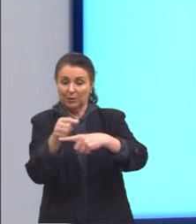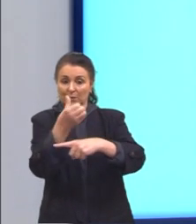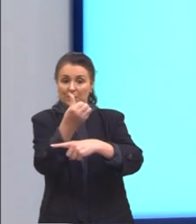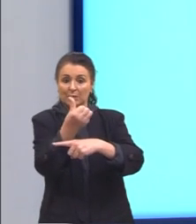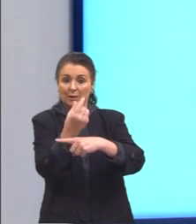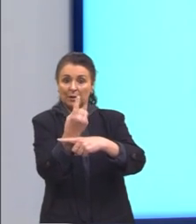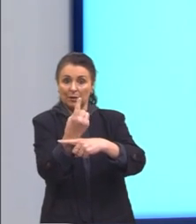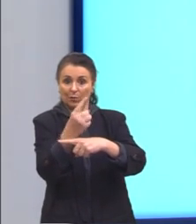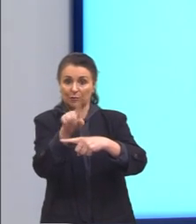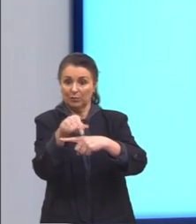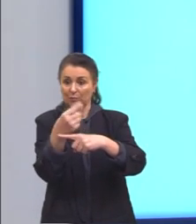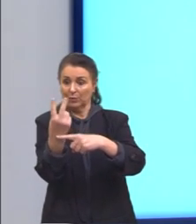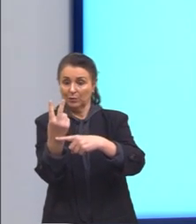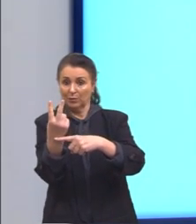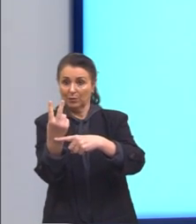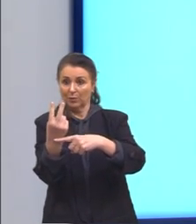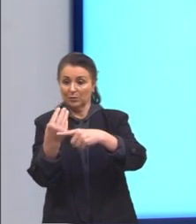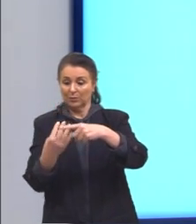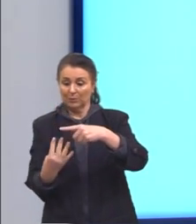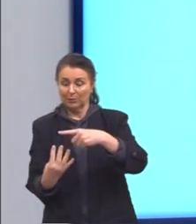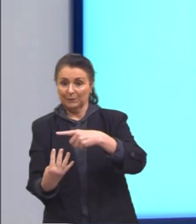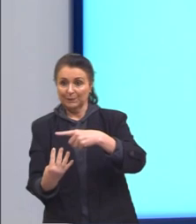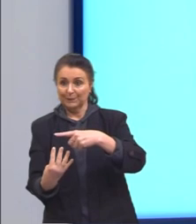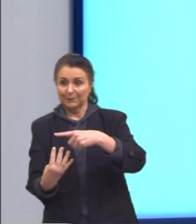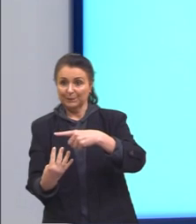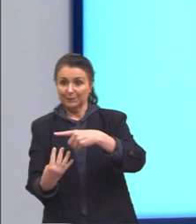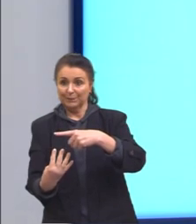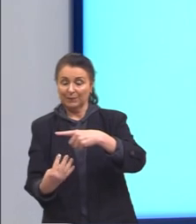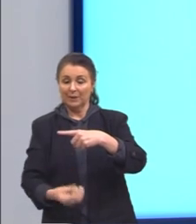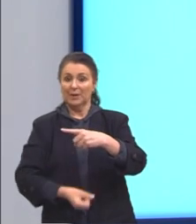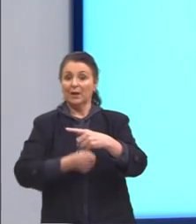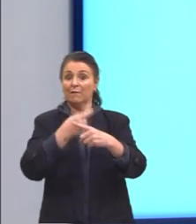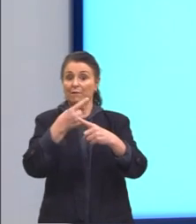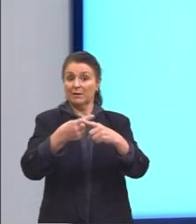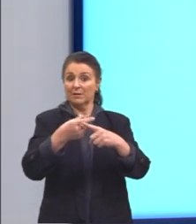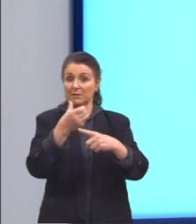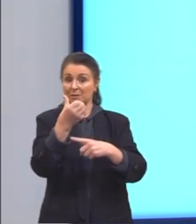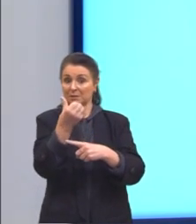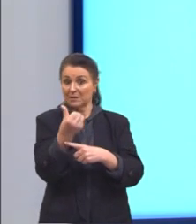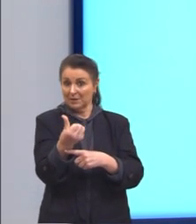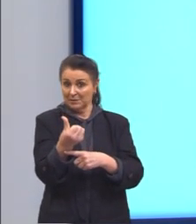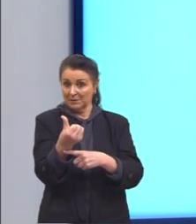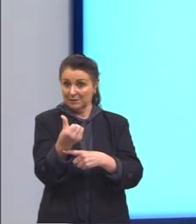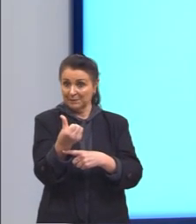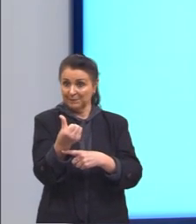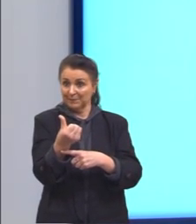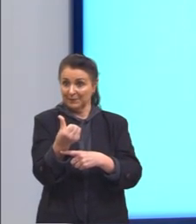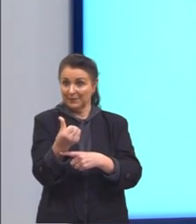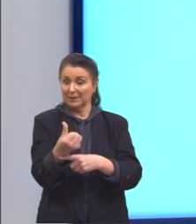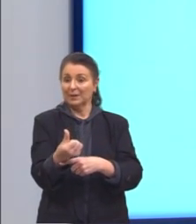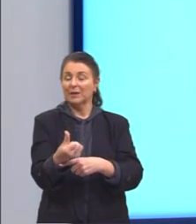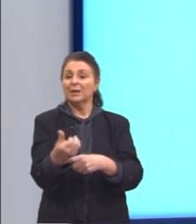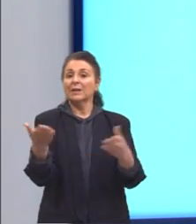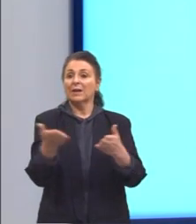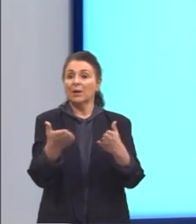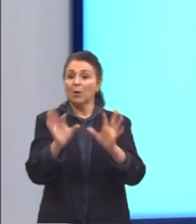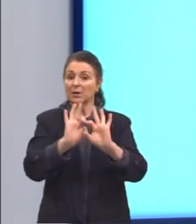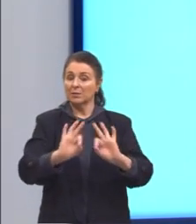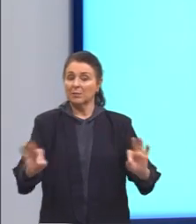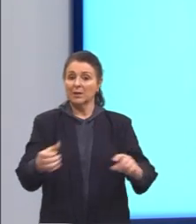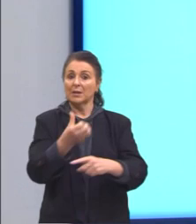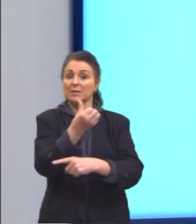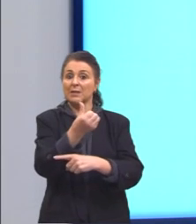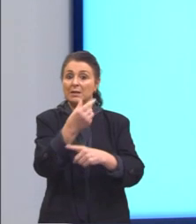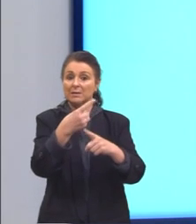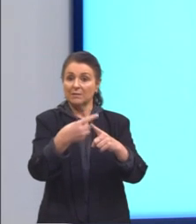61,2 sobre 4, vezes 6 figuras, e aqui, então, na forma simplificada,